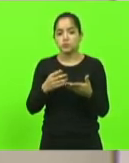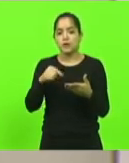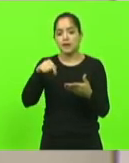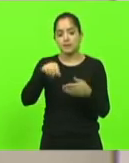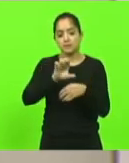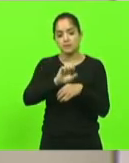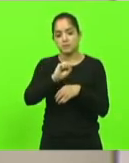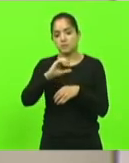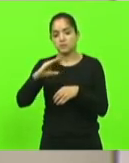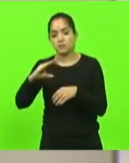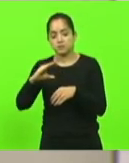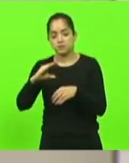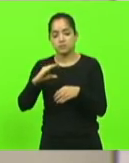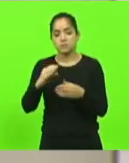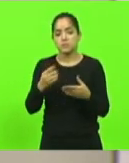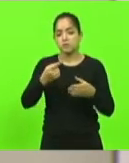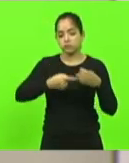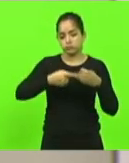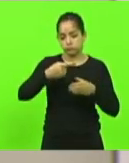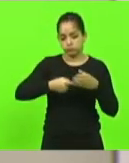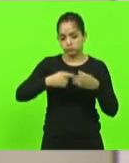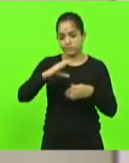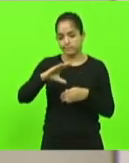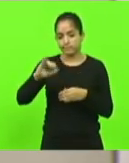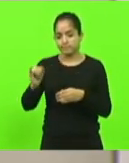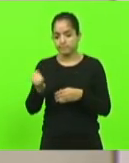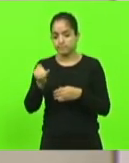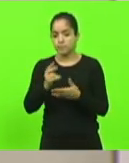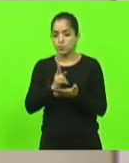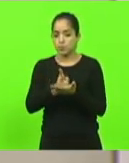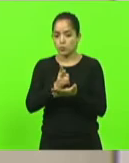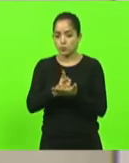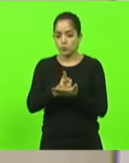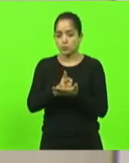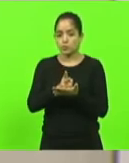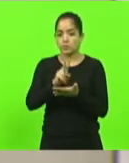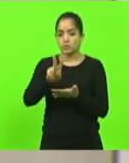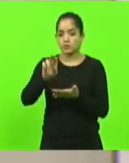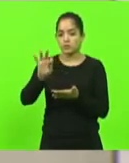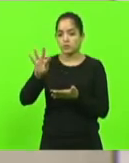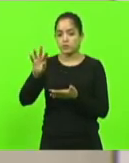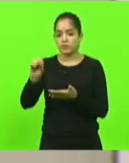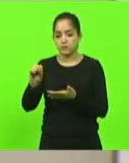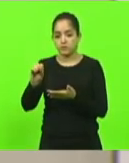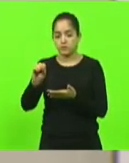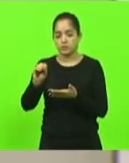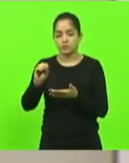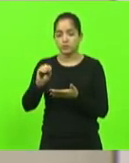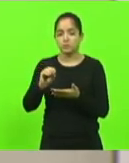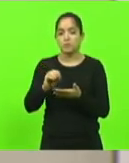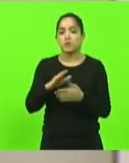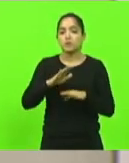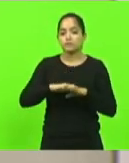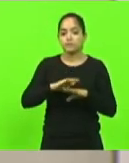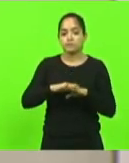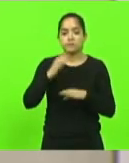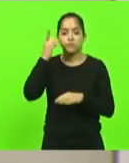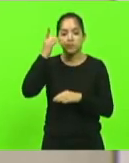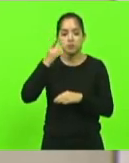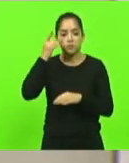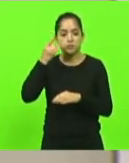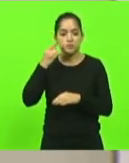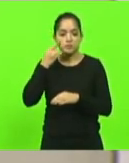Catarina, com o parecer da Comissão de Constituição e Justiça pela manutenção do veto, relator deputado José Milton Schaefer. Em